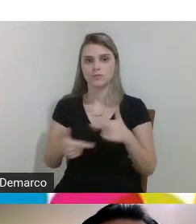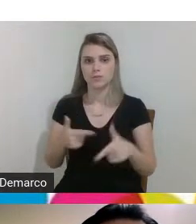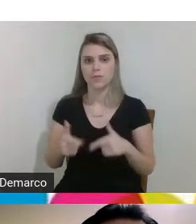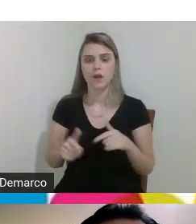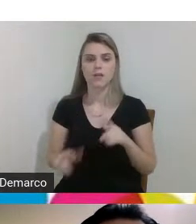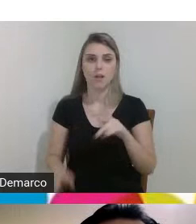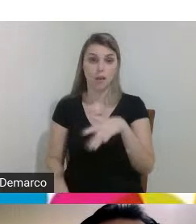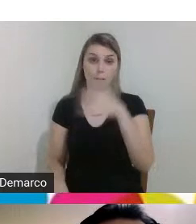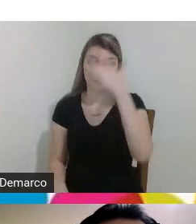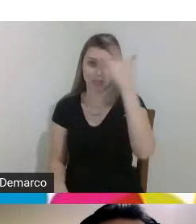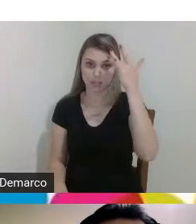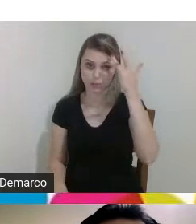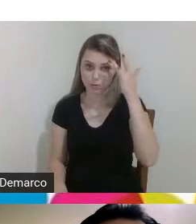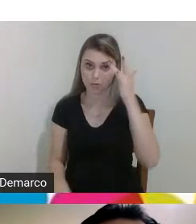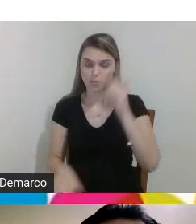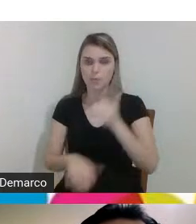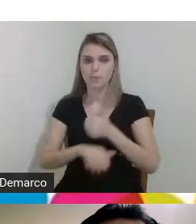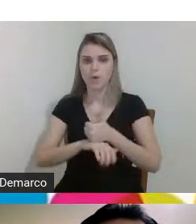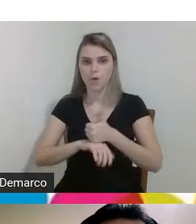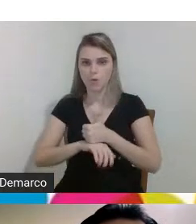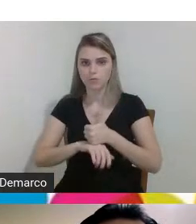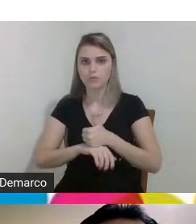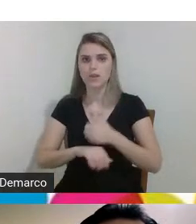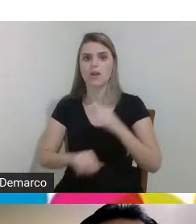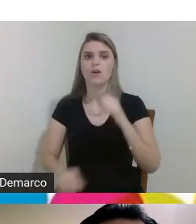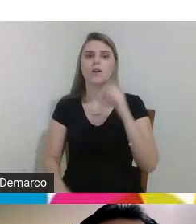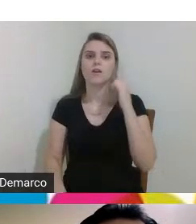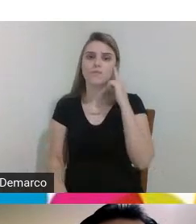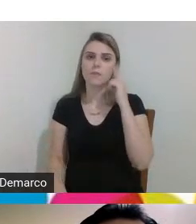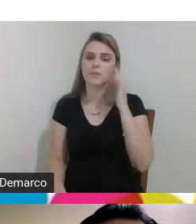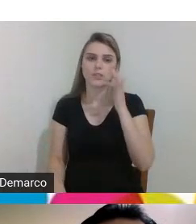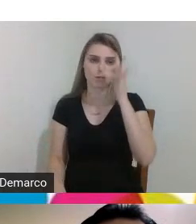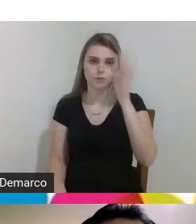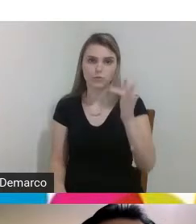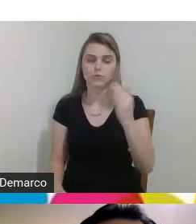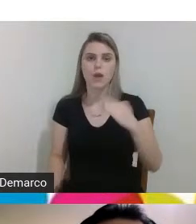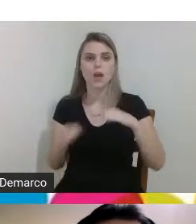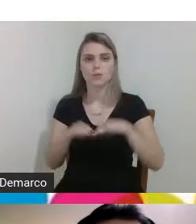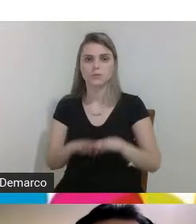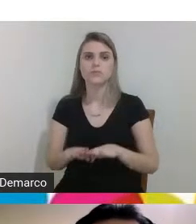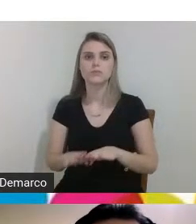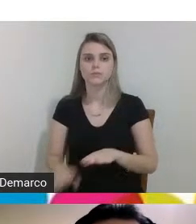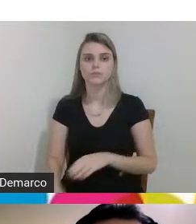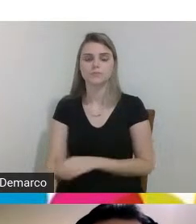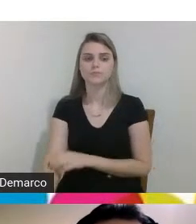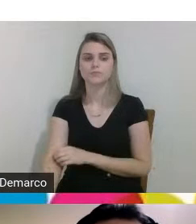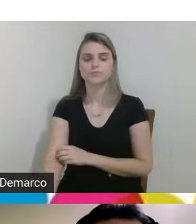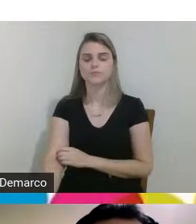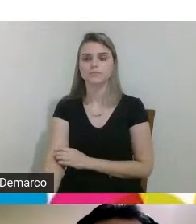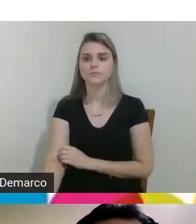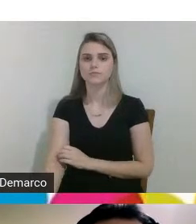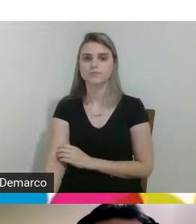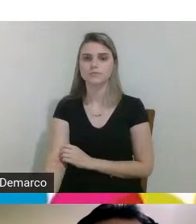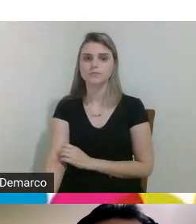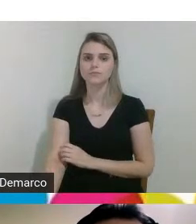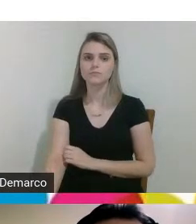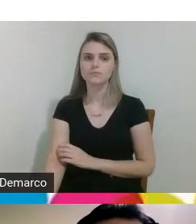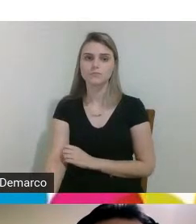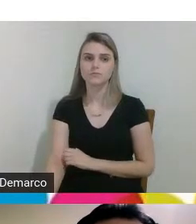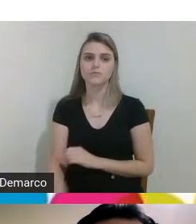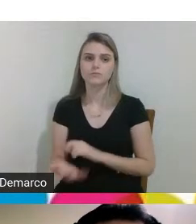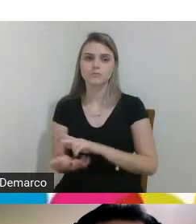profissionais que vão pensar a inclusão né a diversidade como uma coisa natural